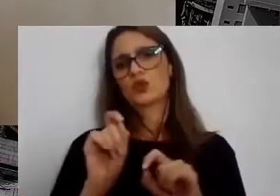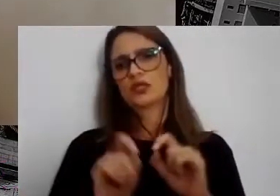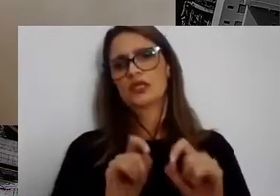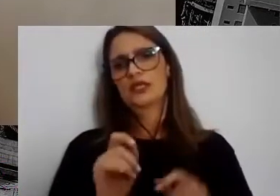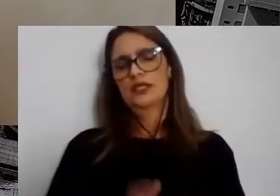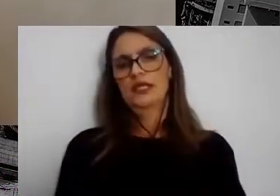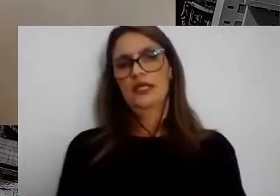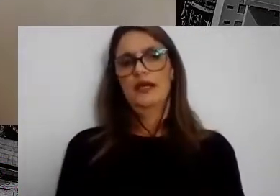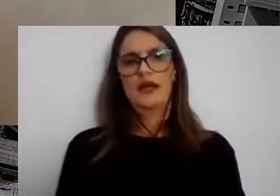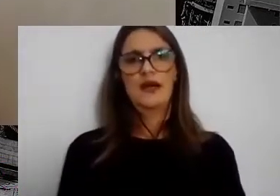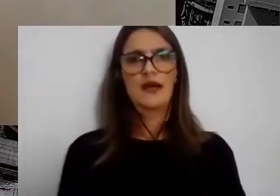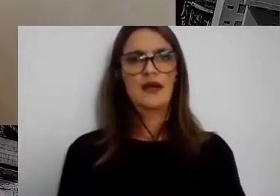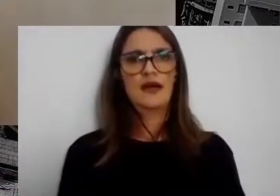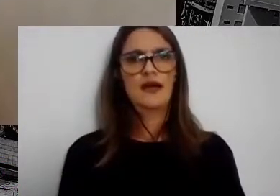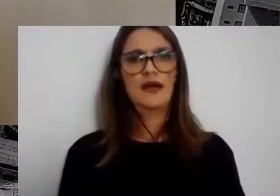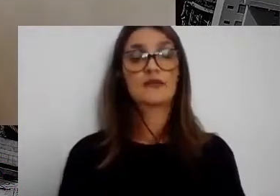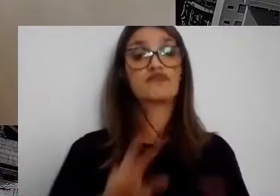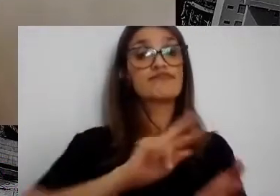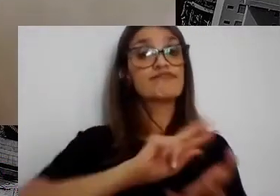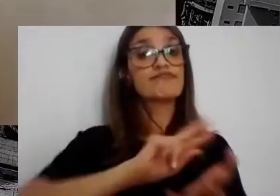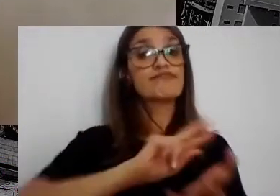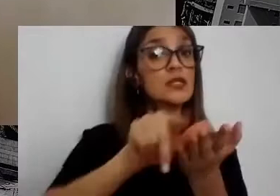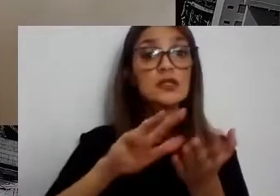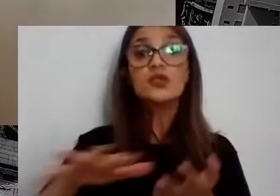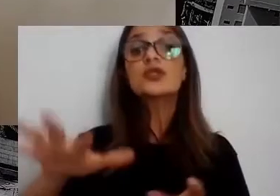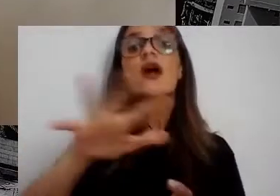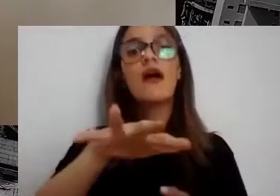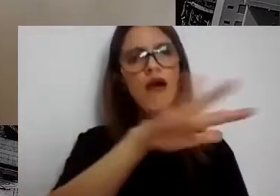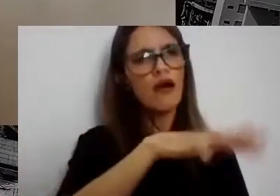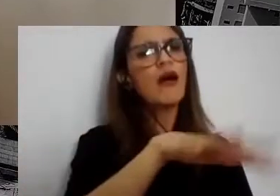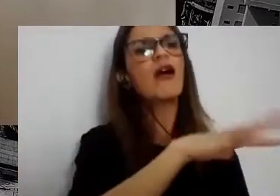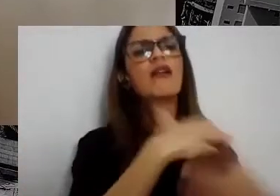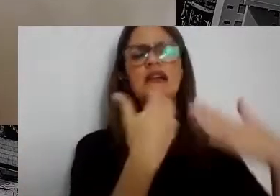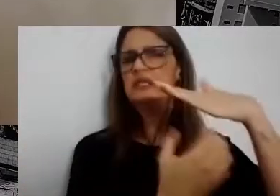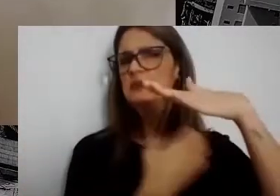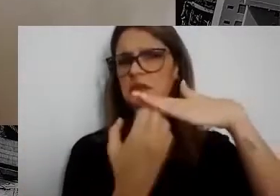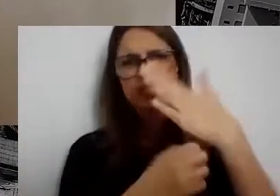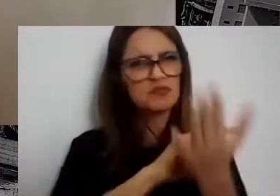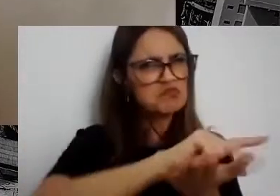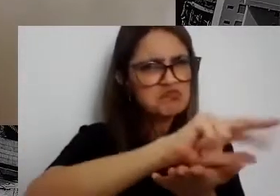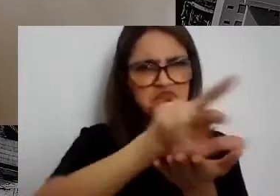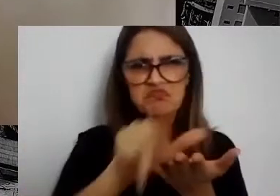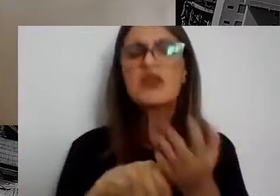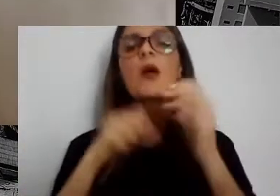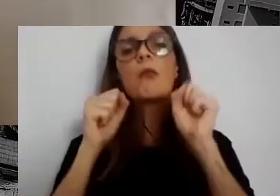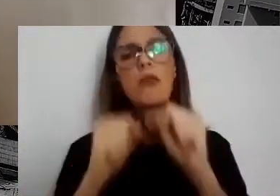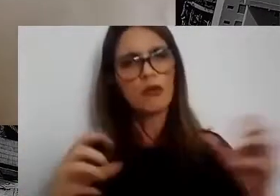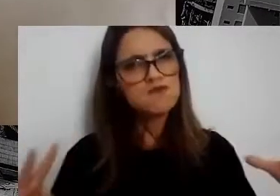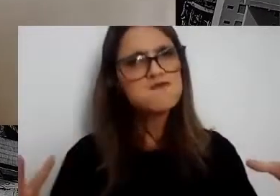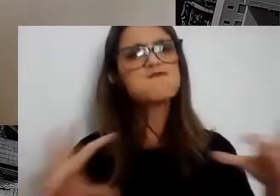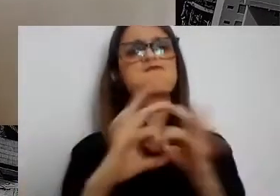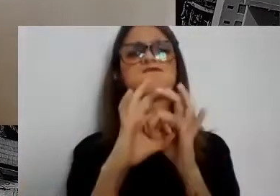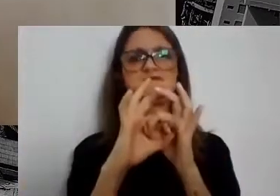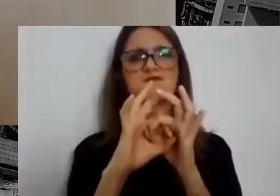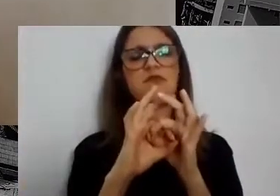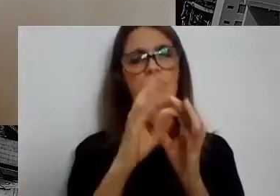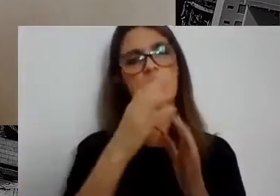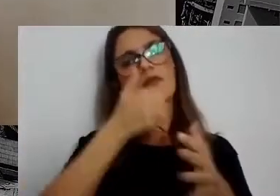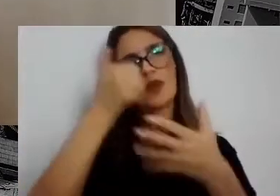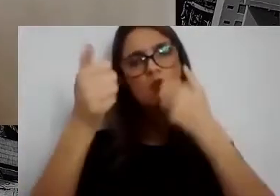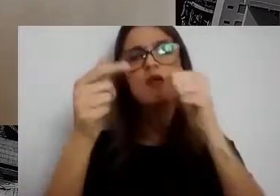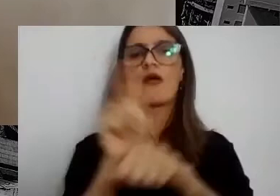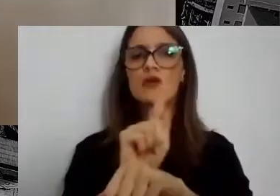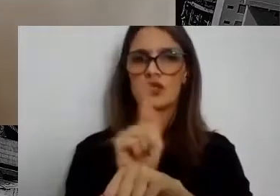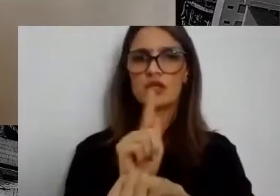multissetorial. Então, diferentes setores podem colaborar e se unir em prol da melhoria da gestão da água.